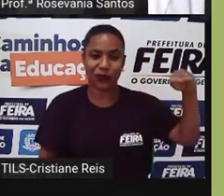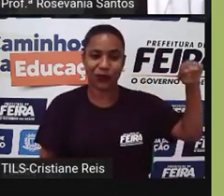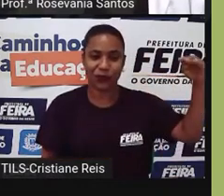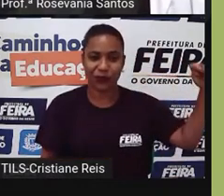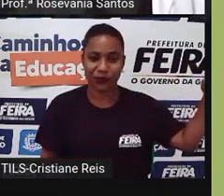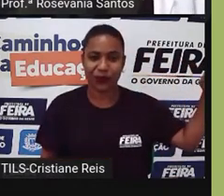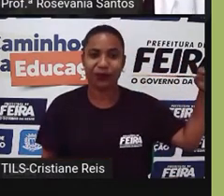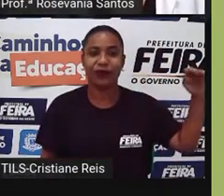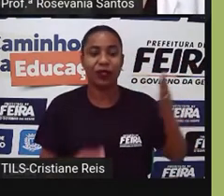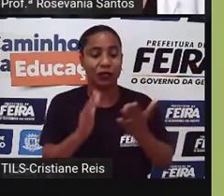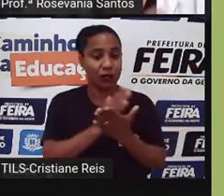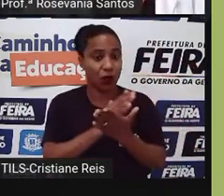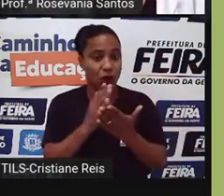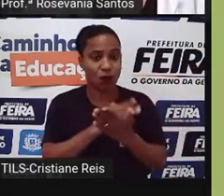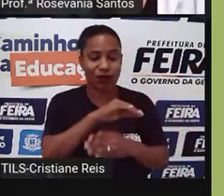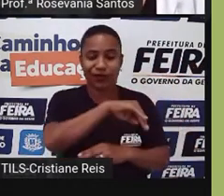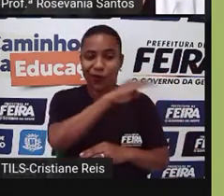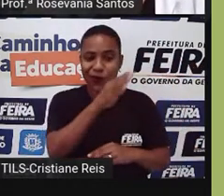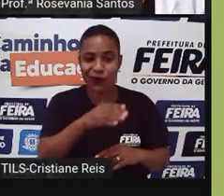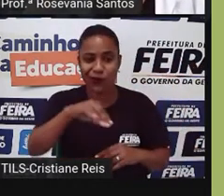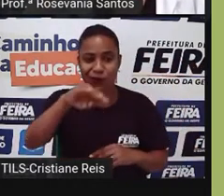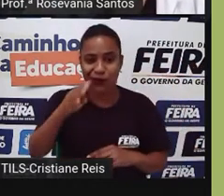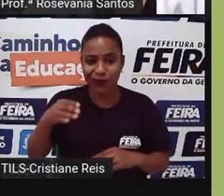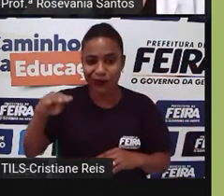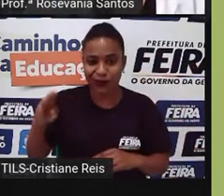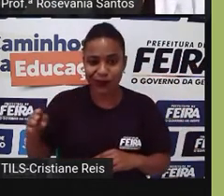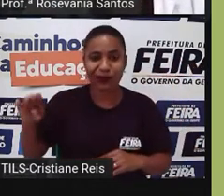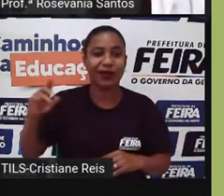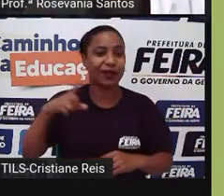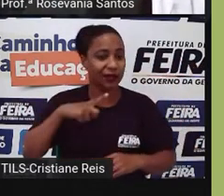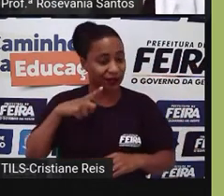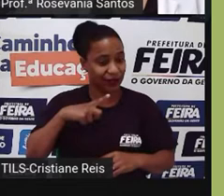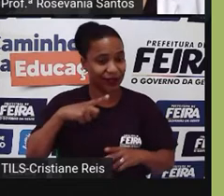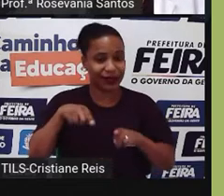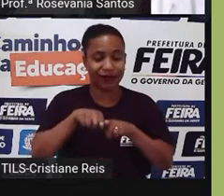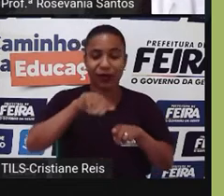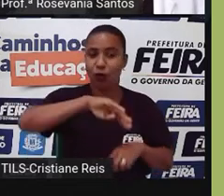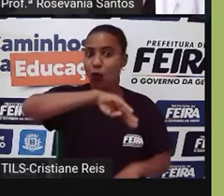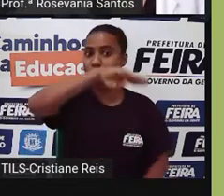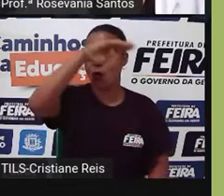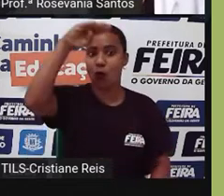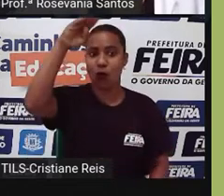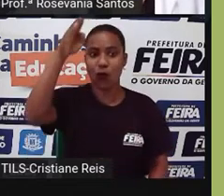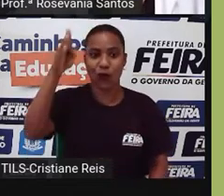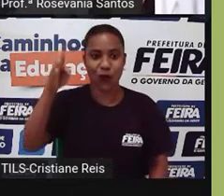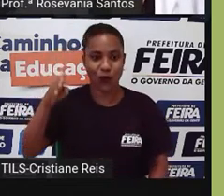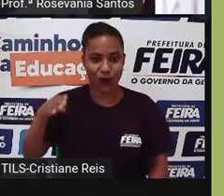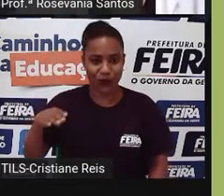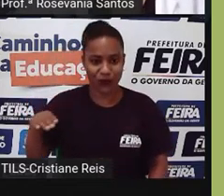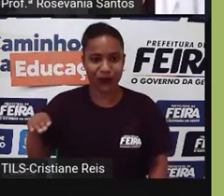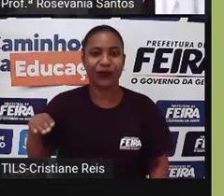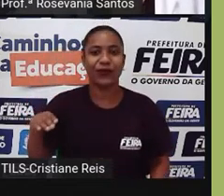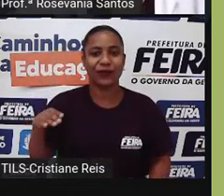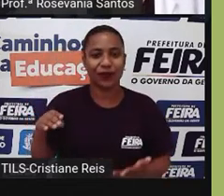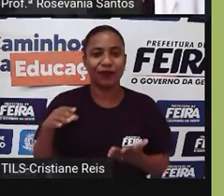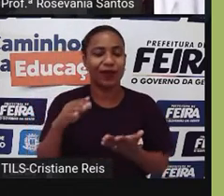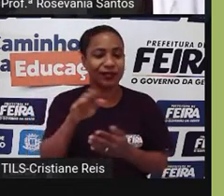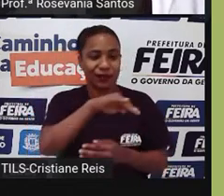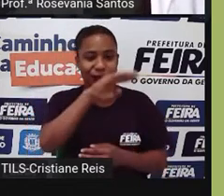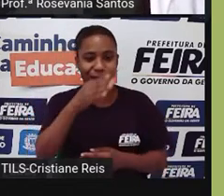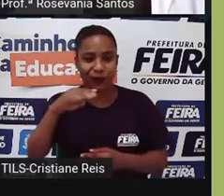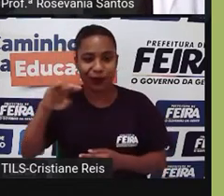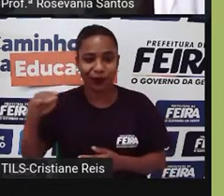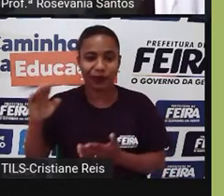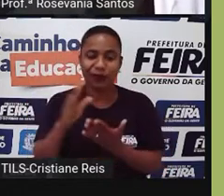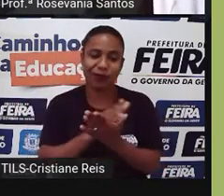algumas montanhas, algumas cordilheiras e os planaltos. Também algumas planícies, mas não é o que vai predominar.